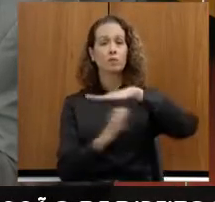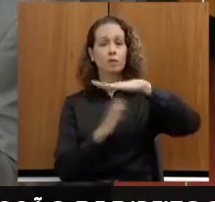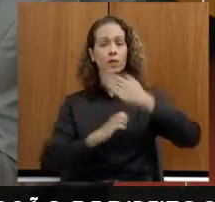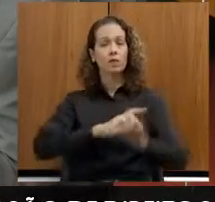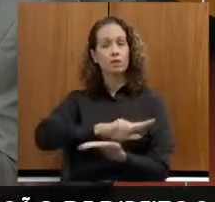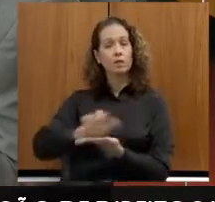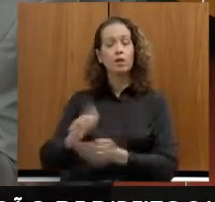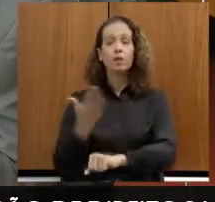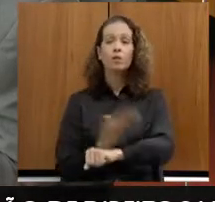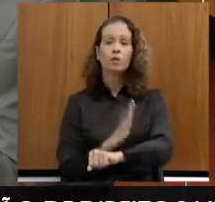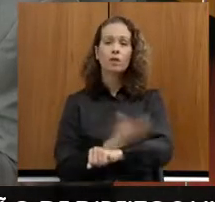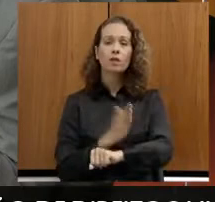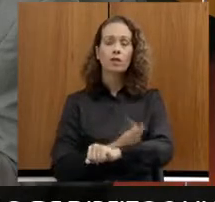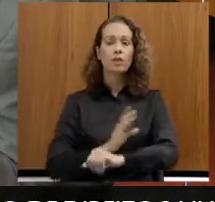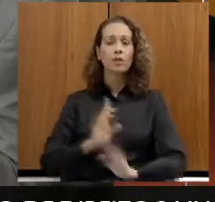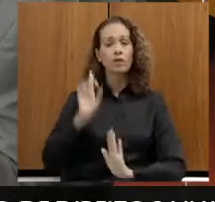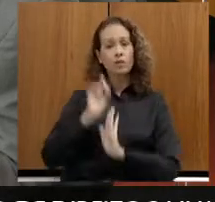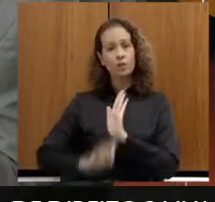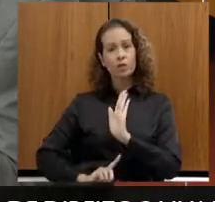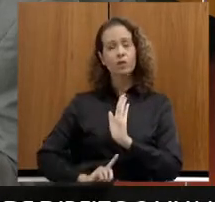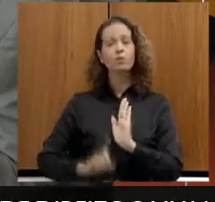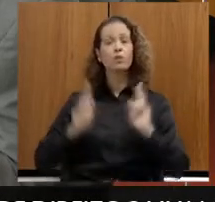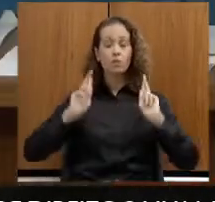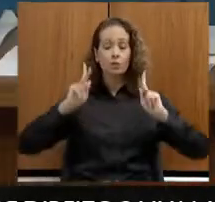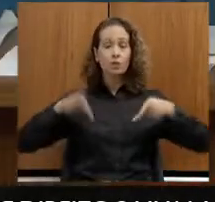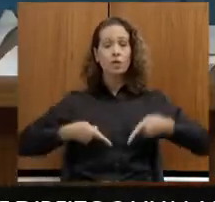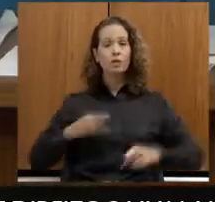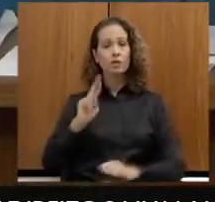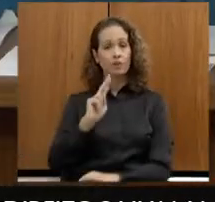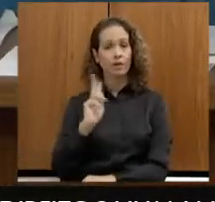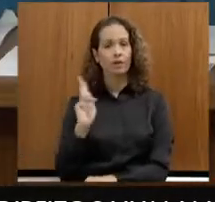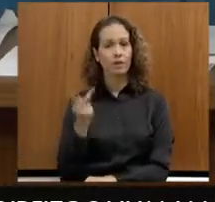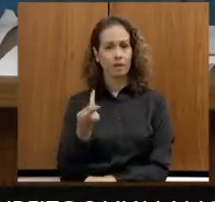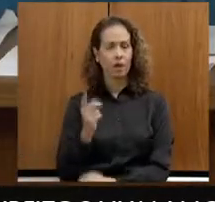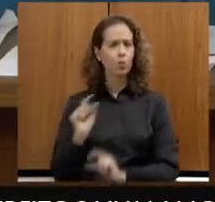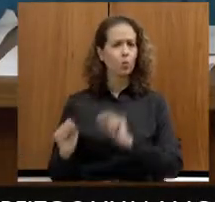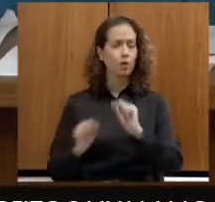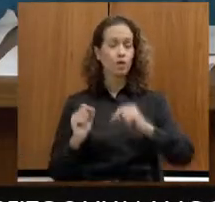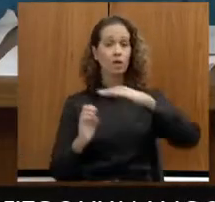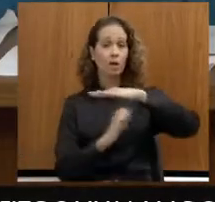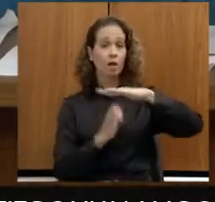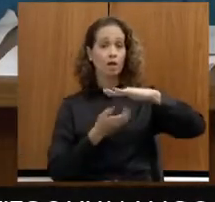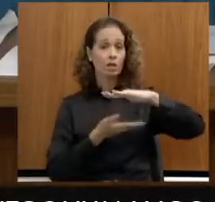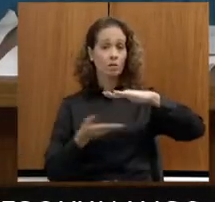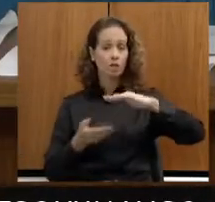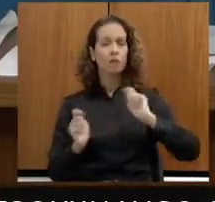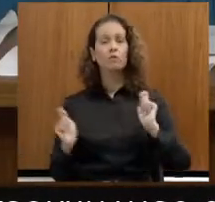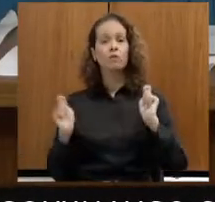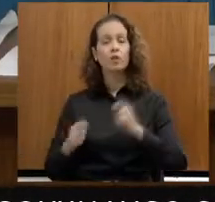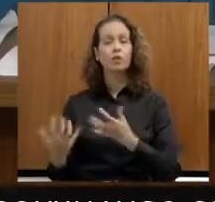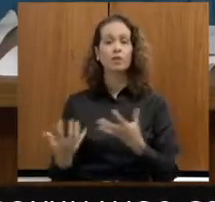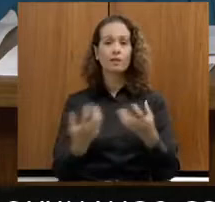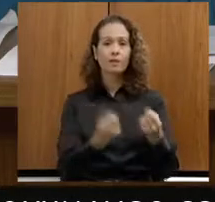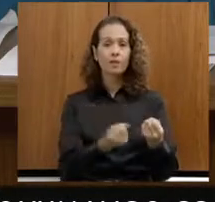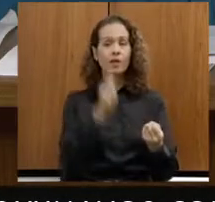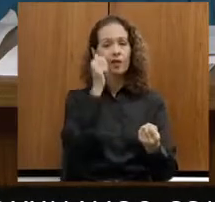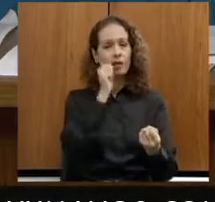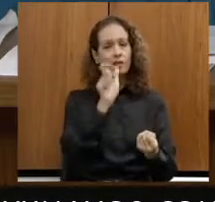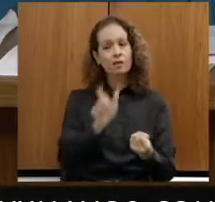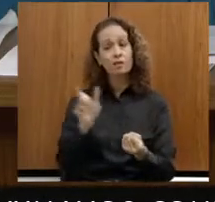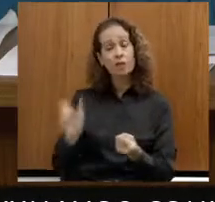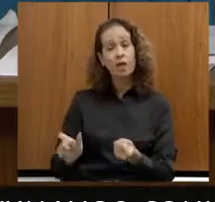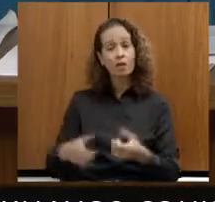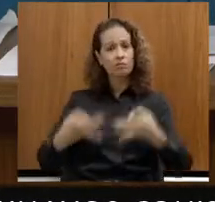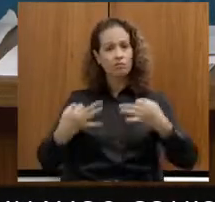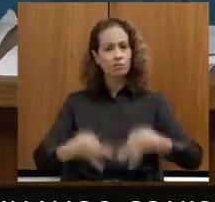treinamento em direitos humanos para o RH dessas empresas, para que elas possam receber essas mulheres de forma adequada.